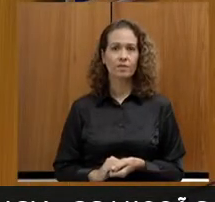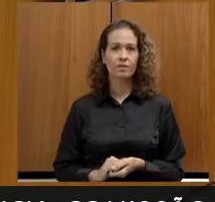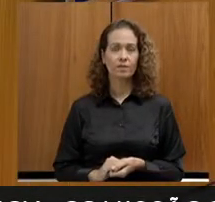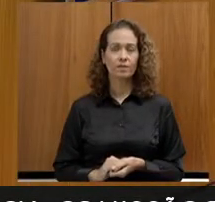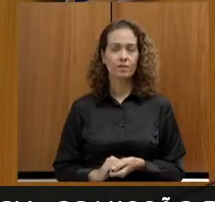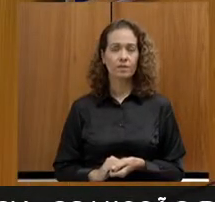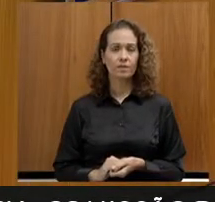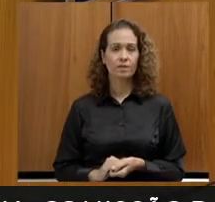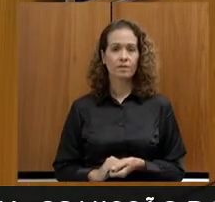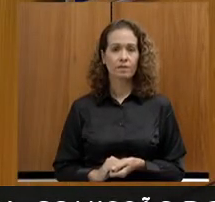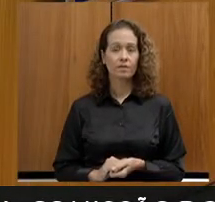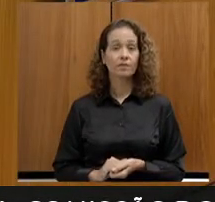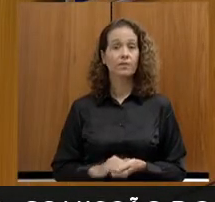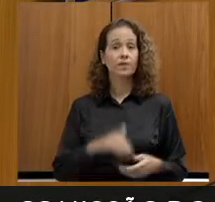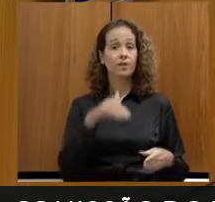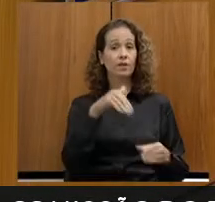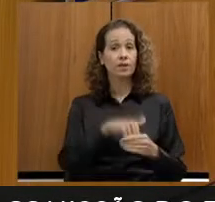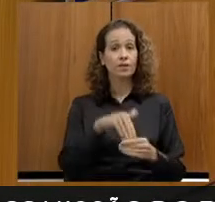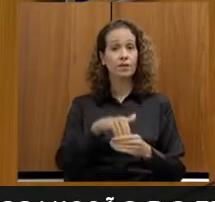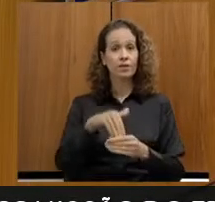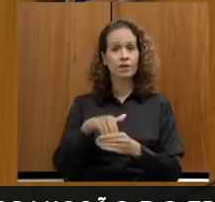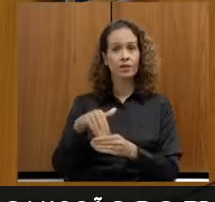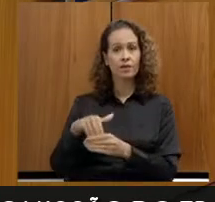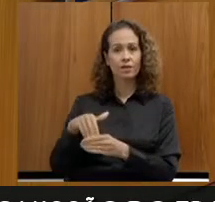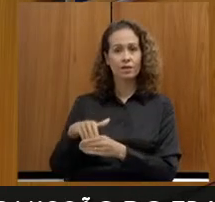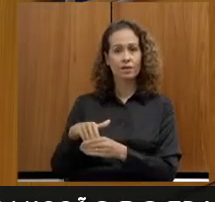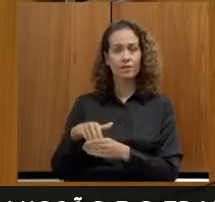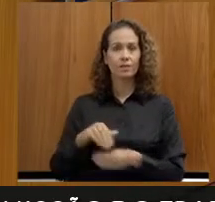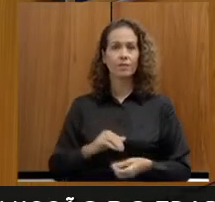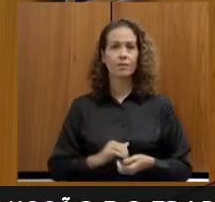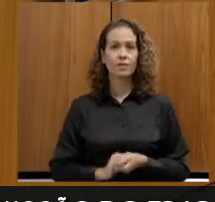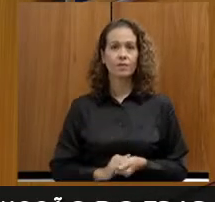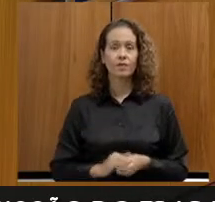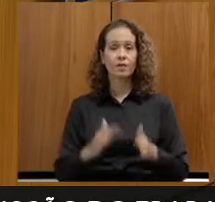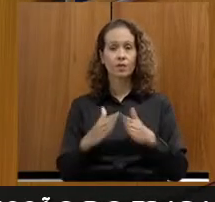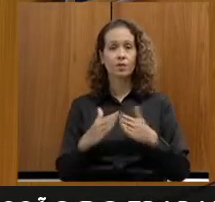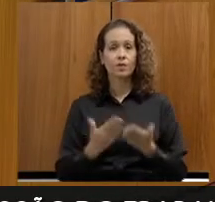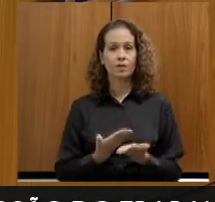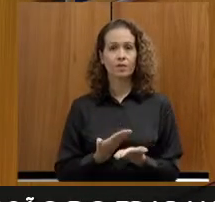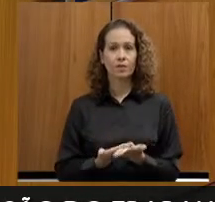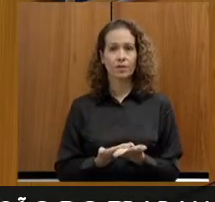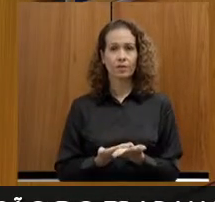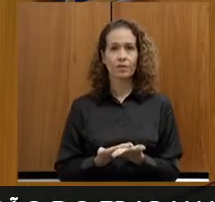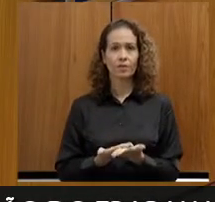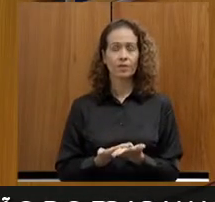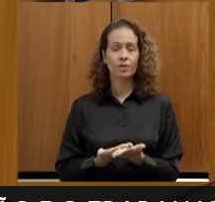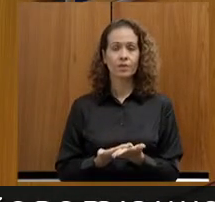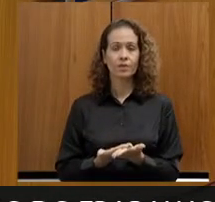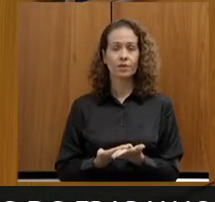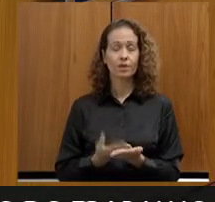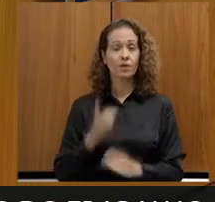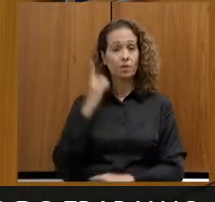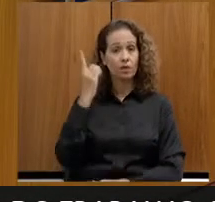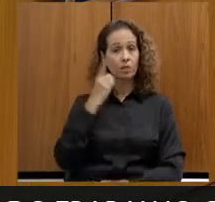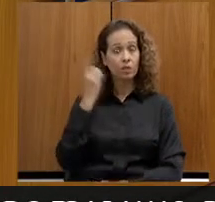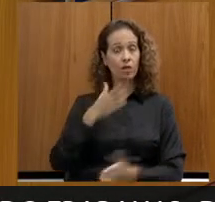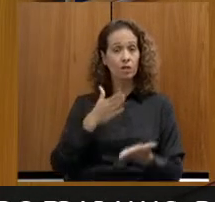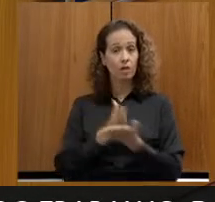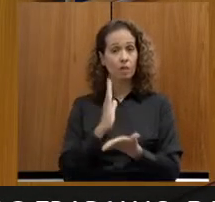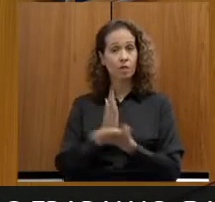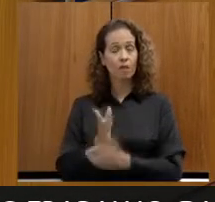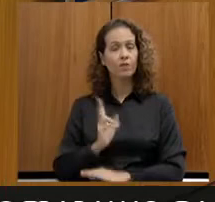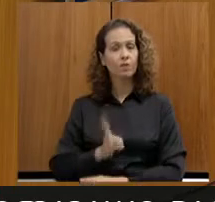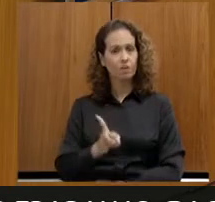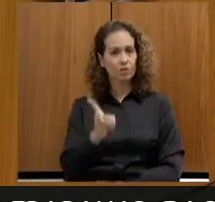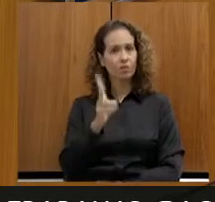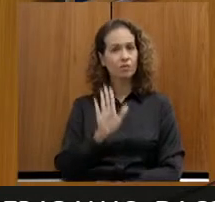Em votação, os requerimentos. Os deputados que aprovam permanecem como